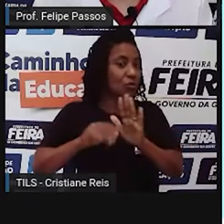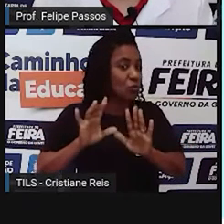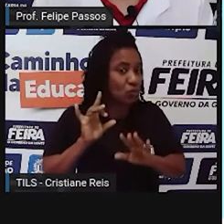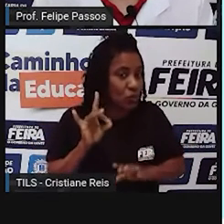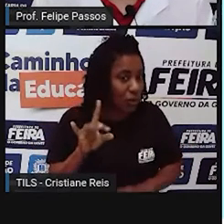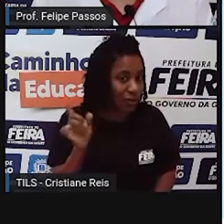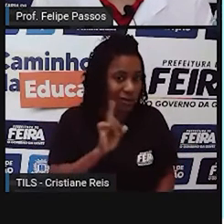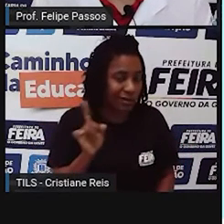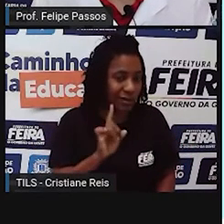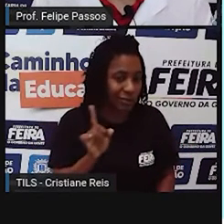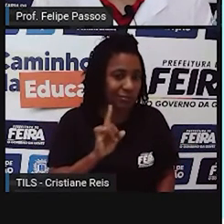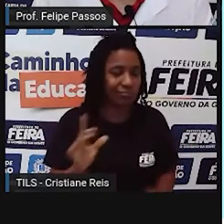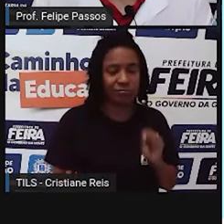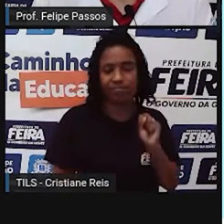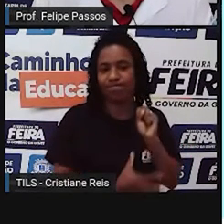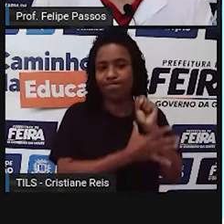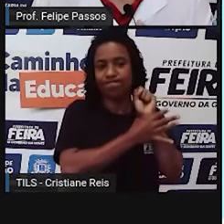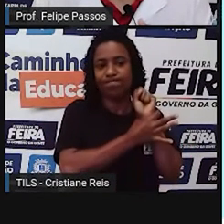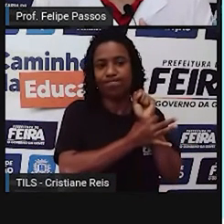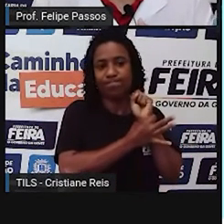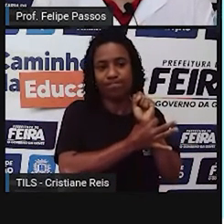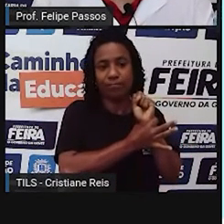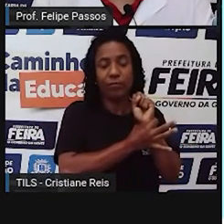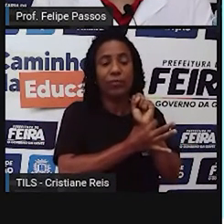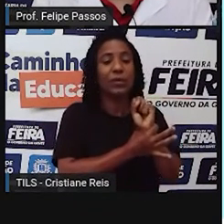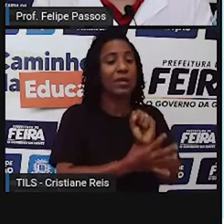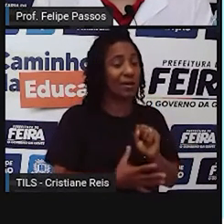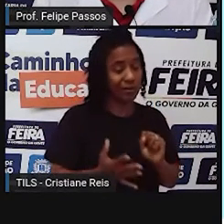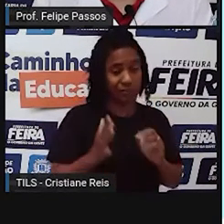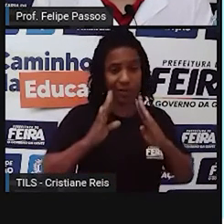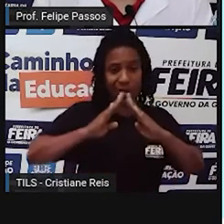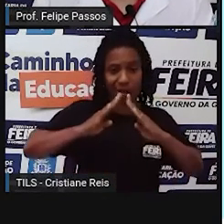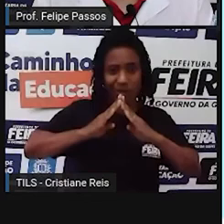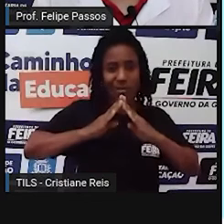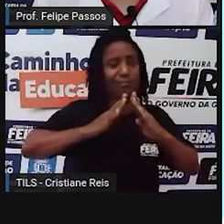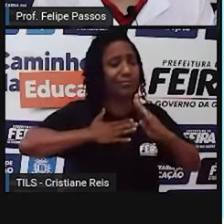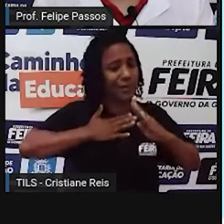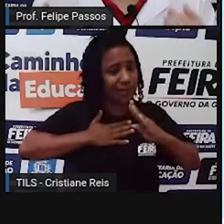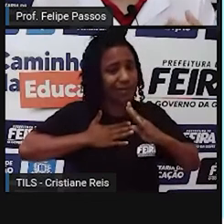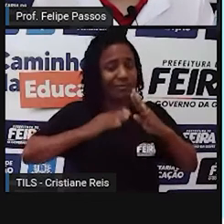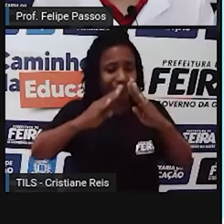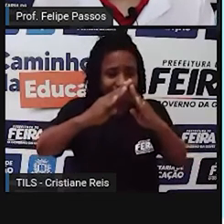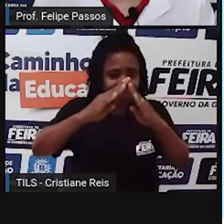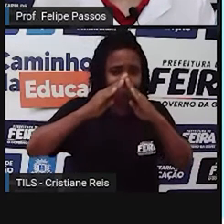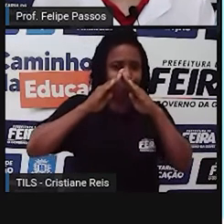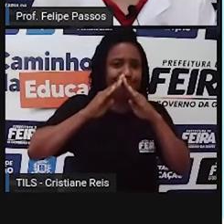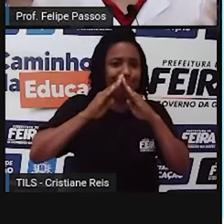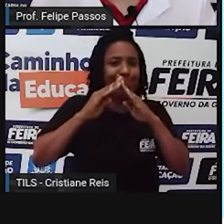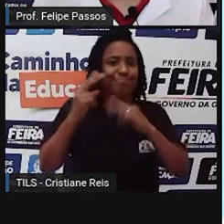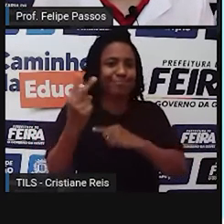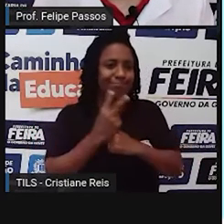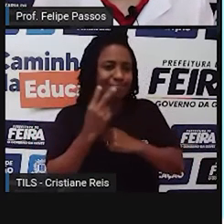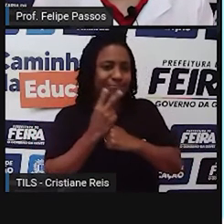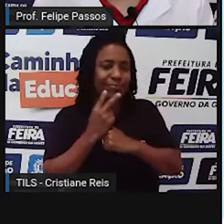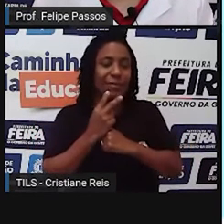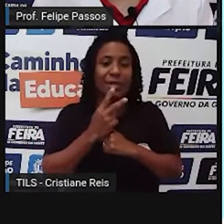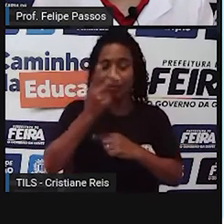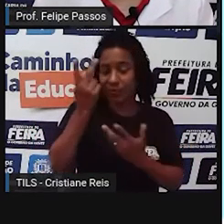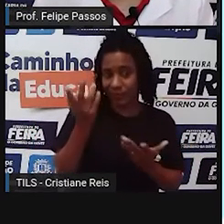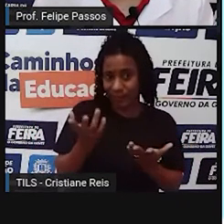segurança no sentido de você ter a sua casa, né, você ter a sua casa sua, não à mercê